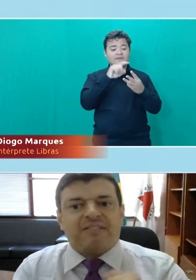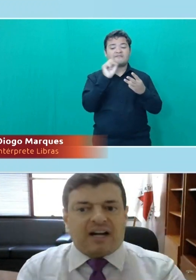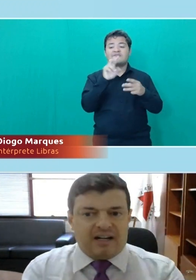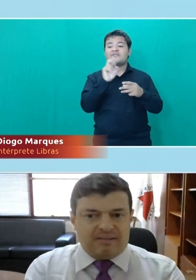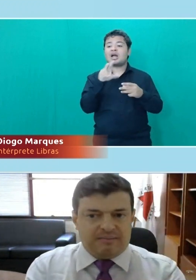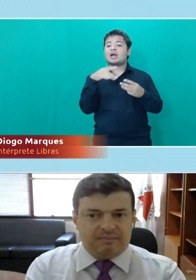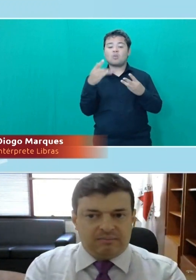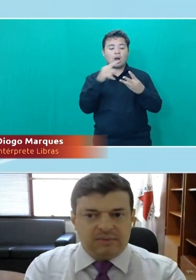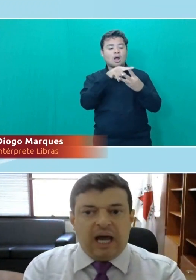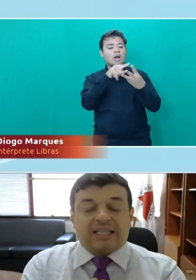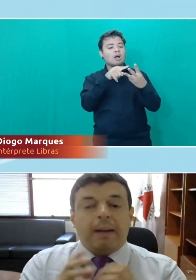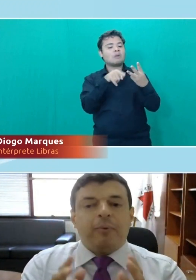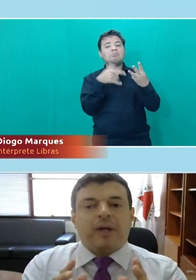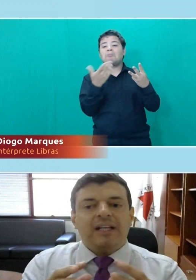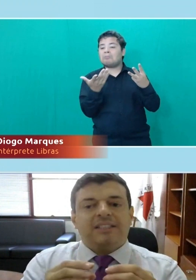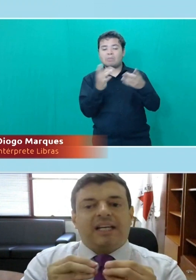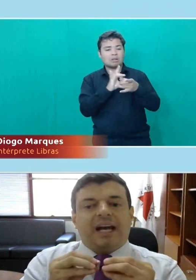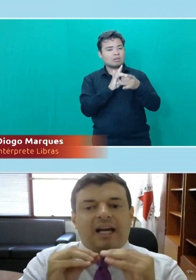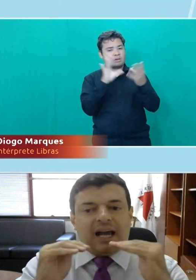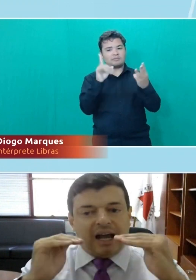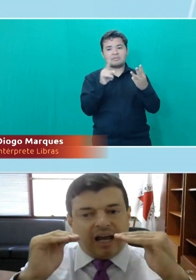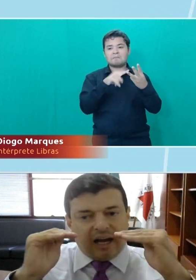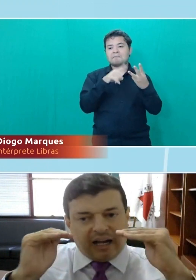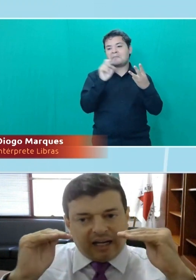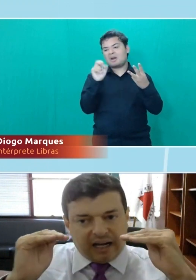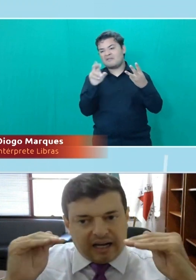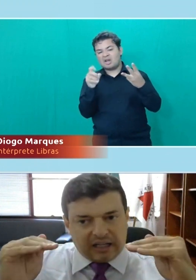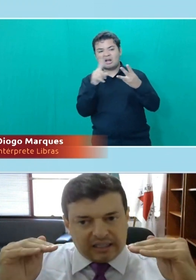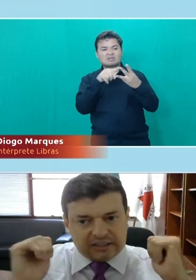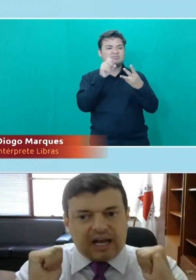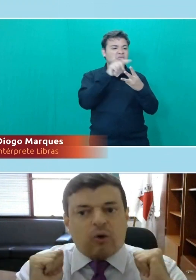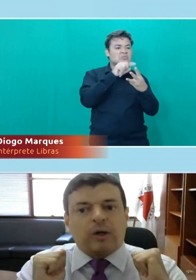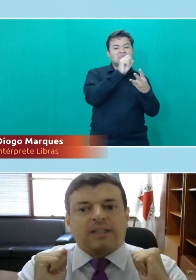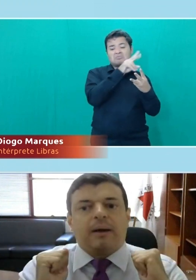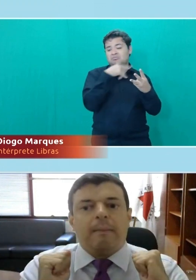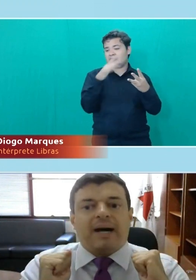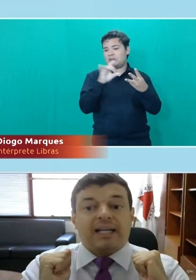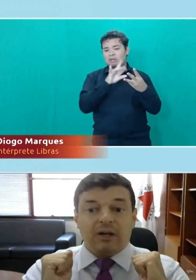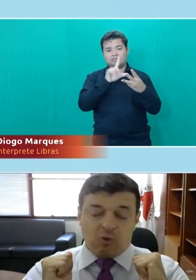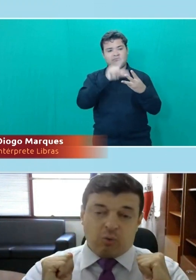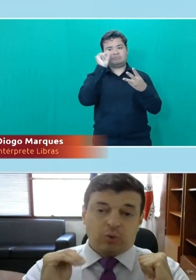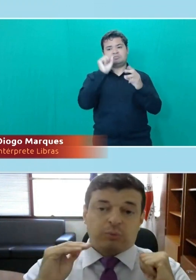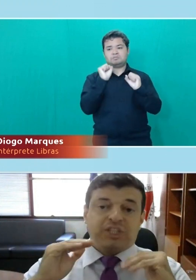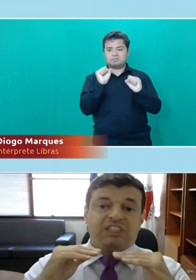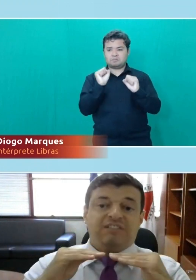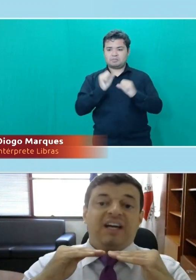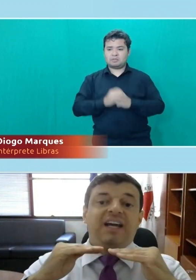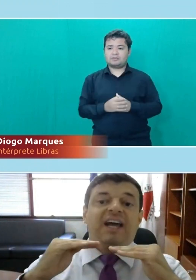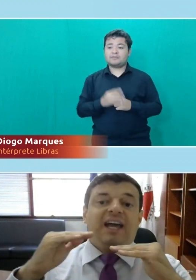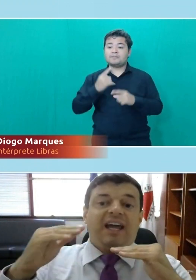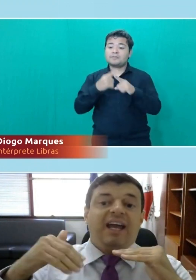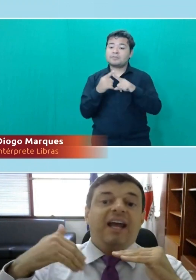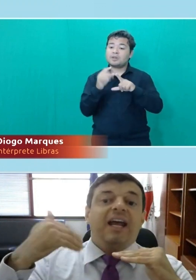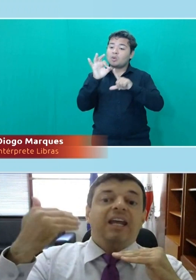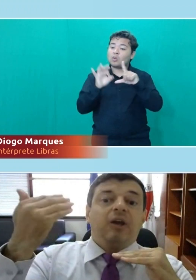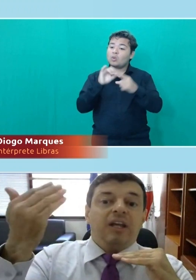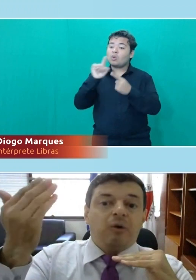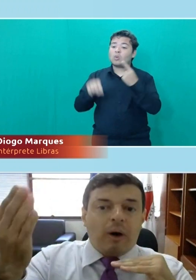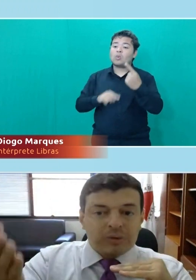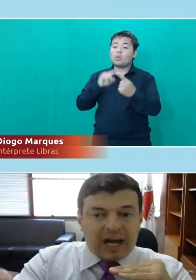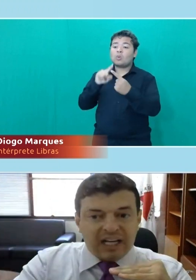primeira vaga. Até porque, se a cota para aquele concurso, o objetivo é